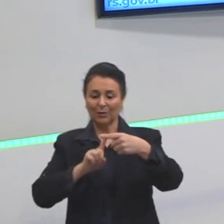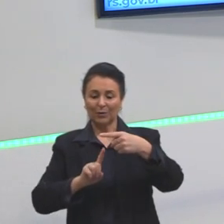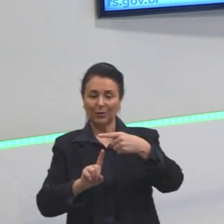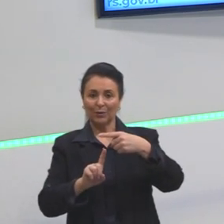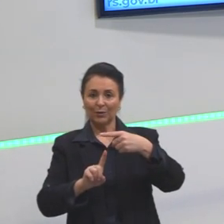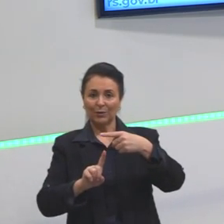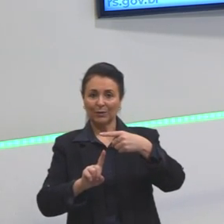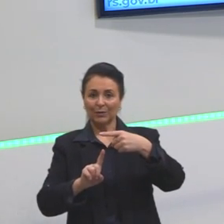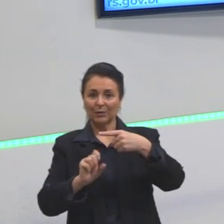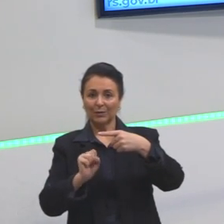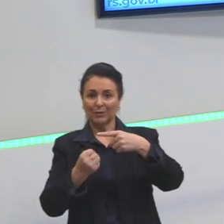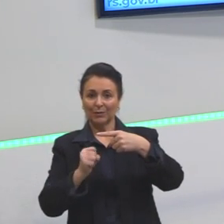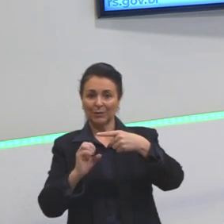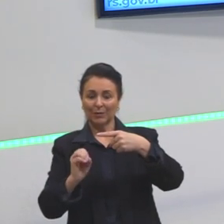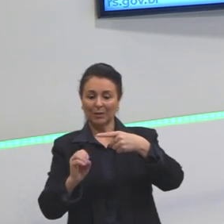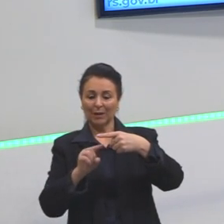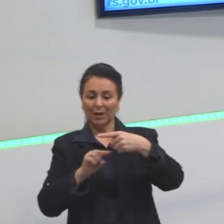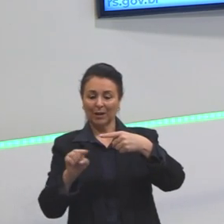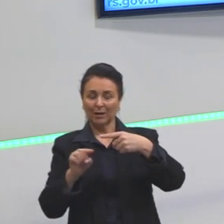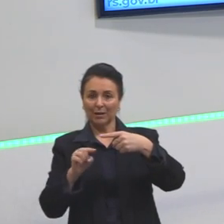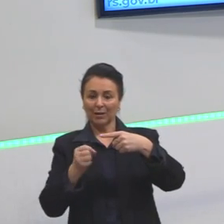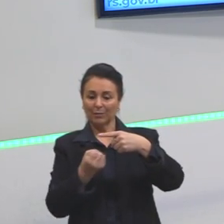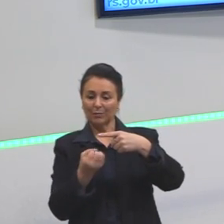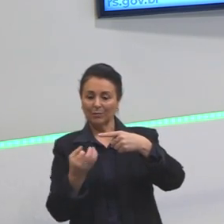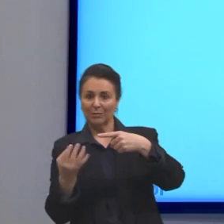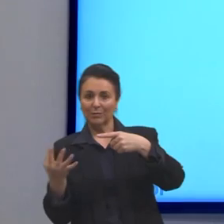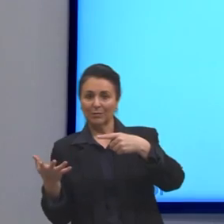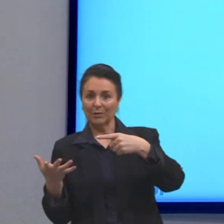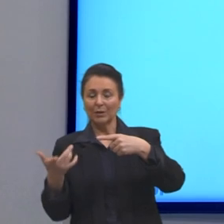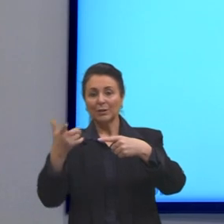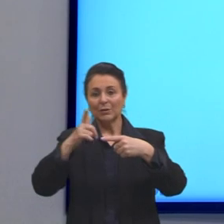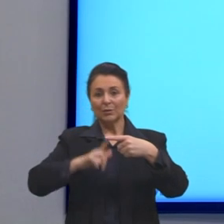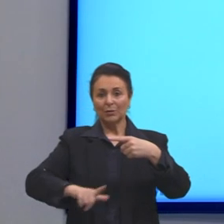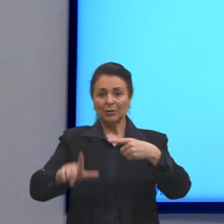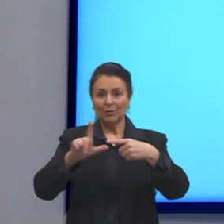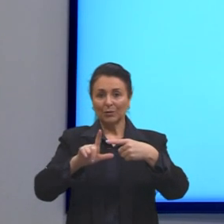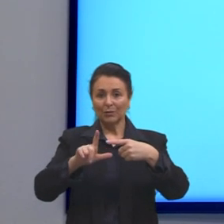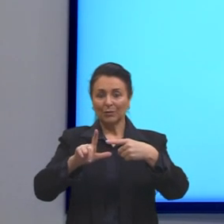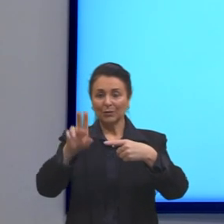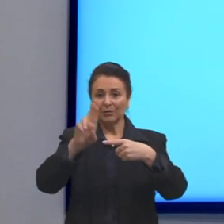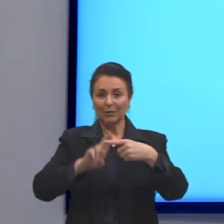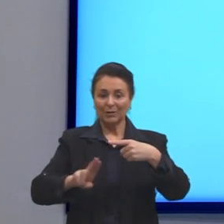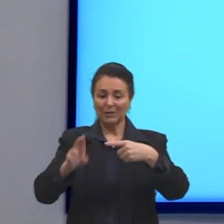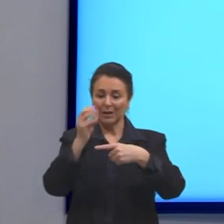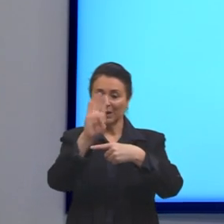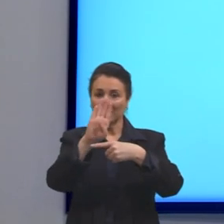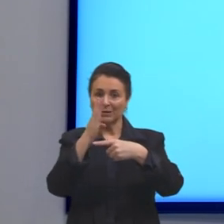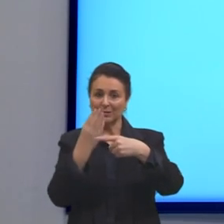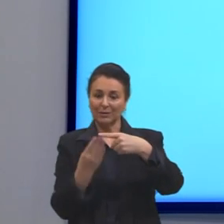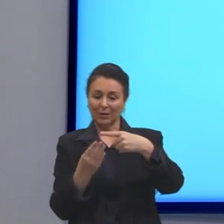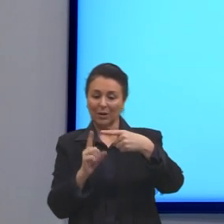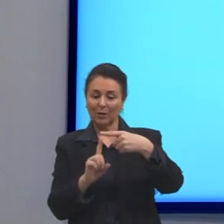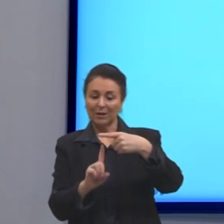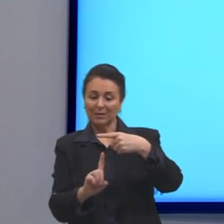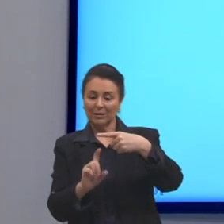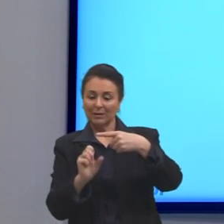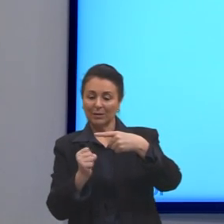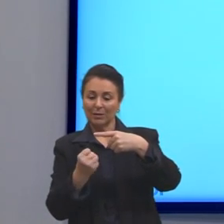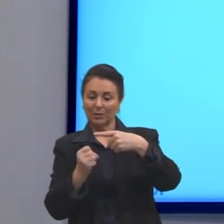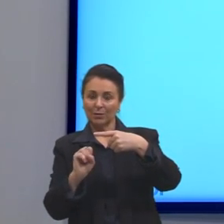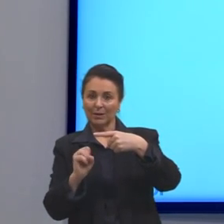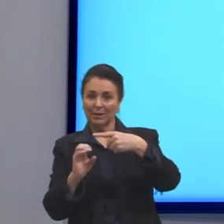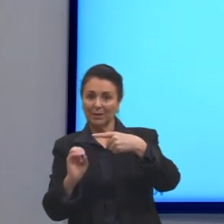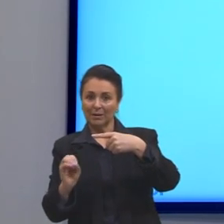todas aquelas frações. Então, eu vou reescrever elas utilizando agora o denominador 180.